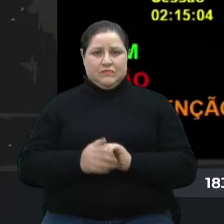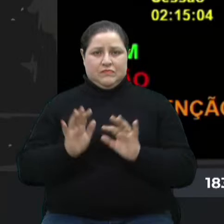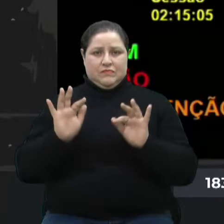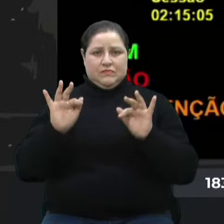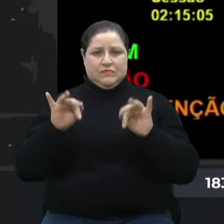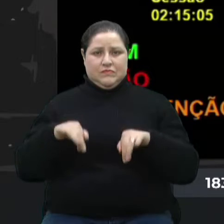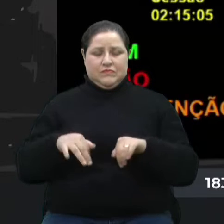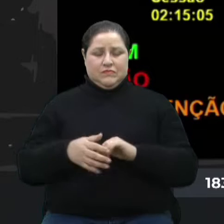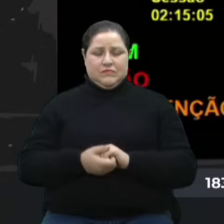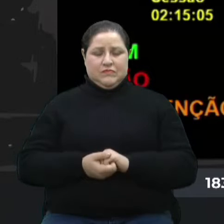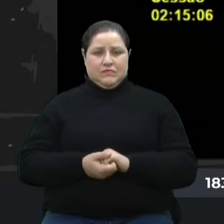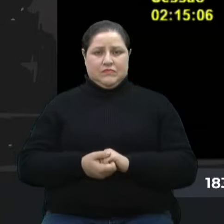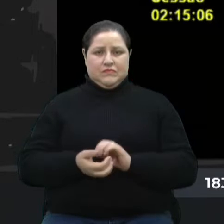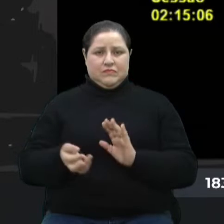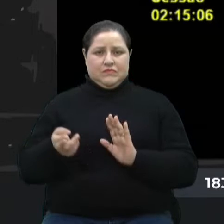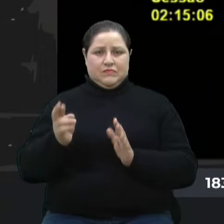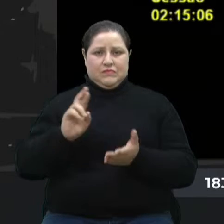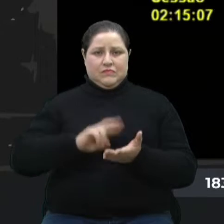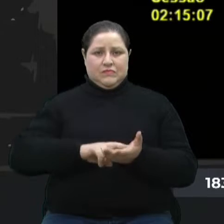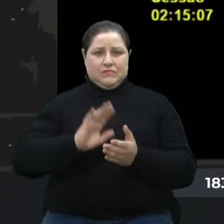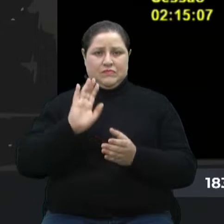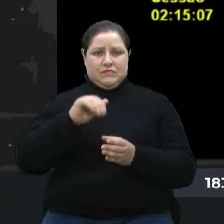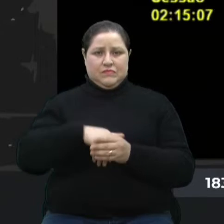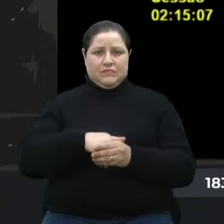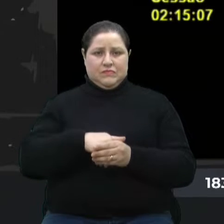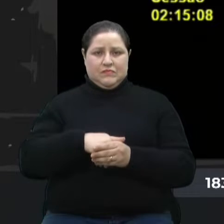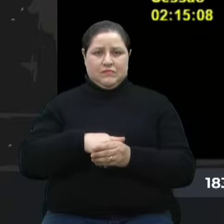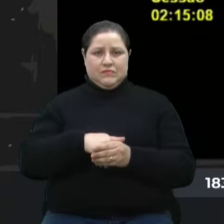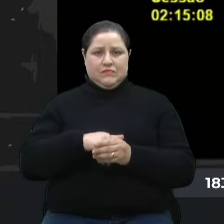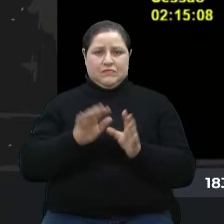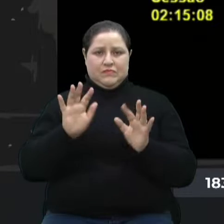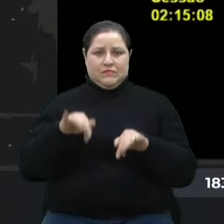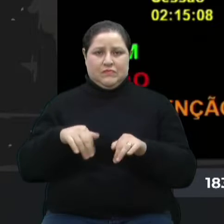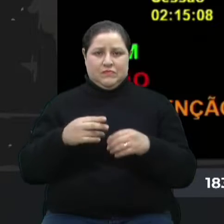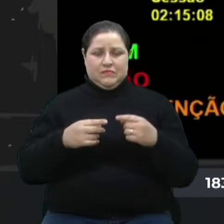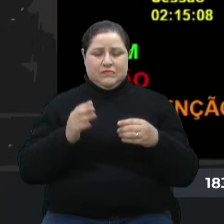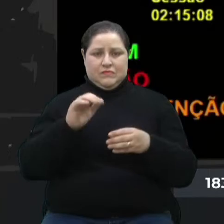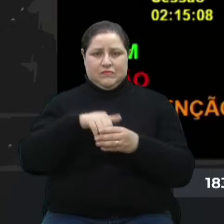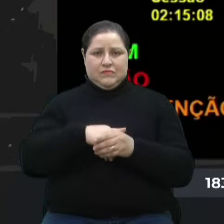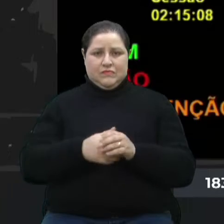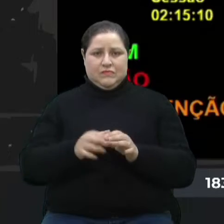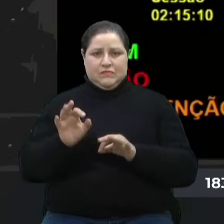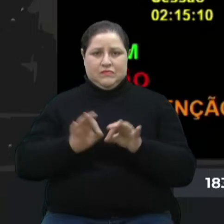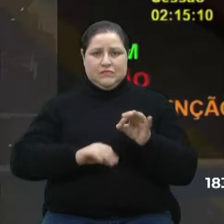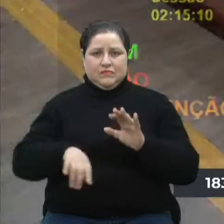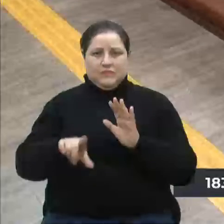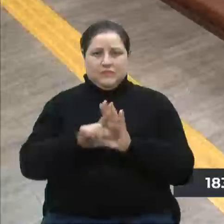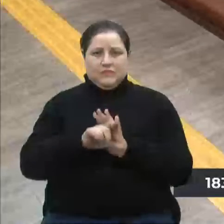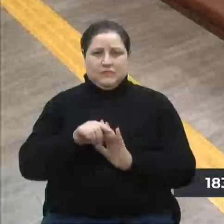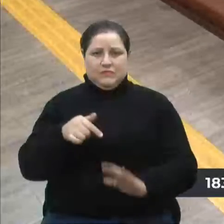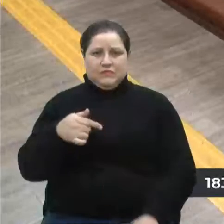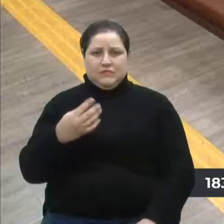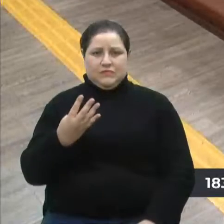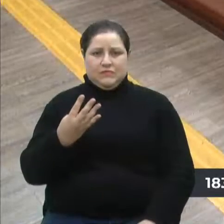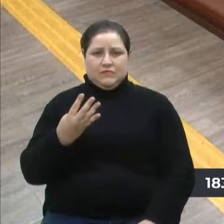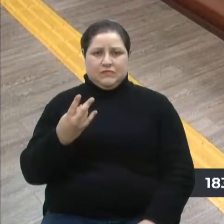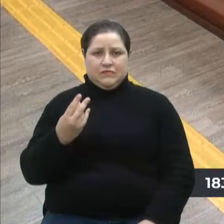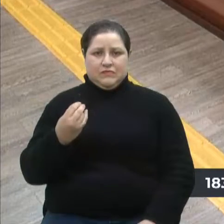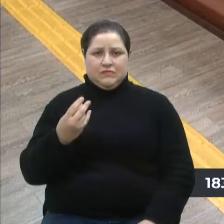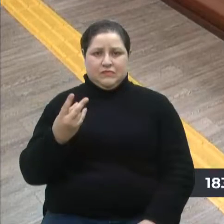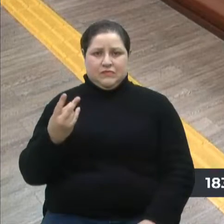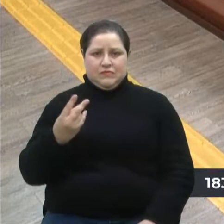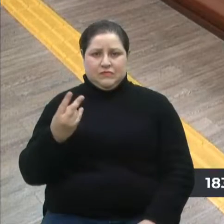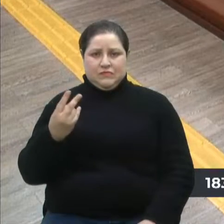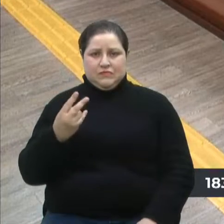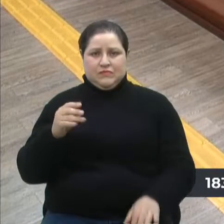Encerrado o registro dos votos, encerrada a votação. O projeto de lei nº 74-2022 foi